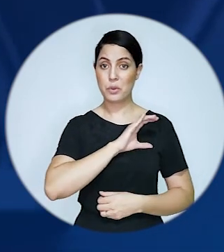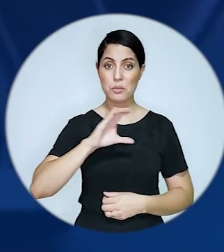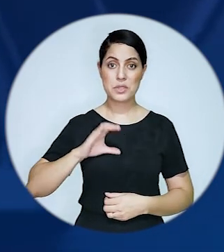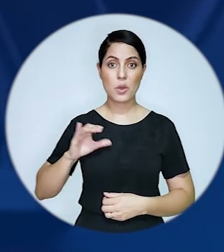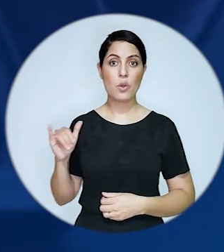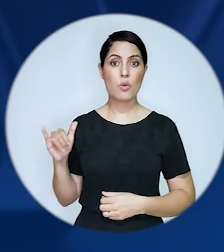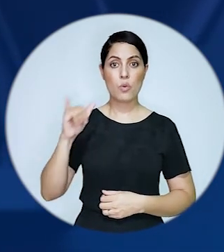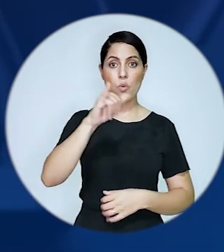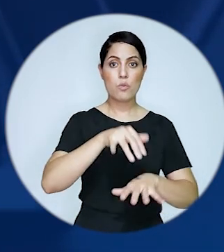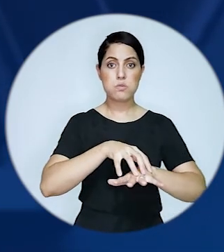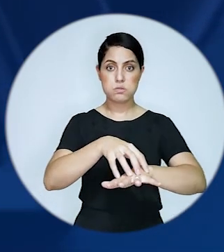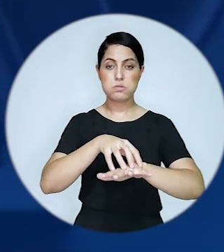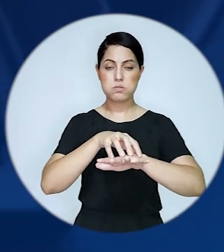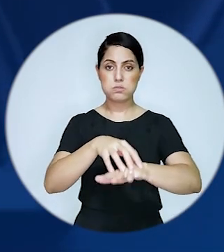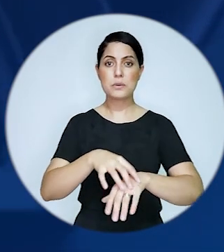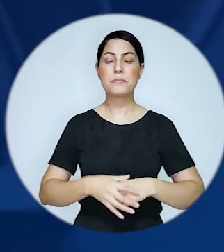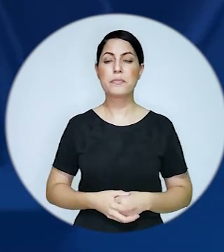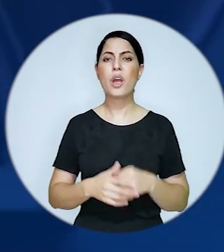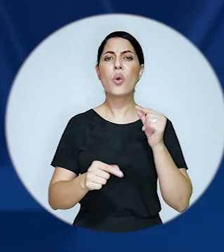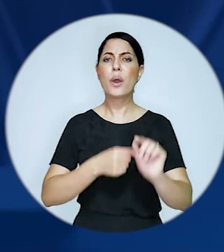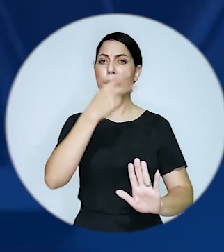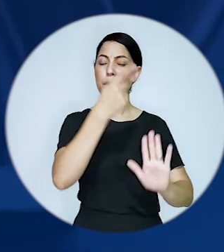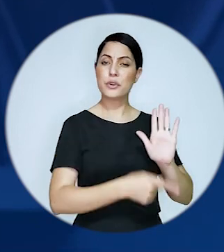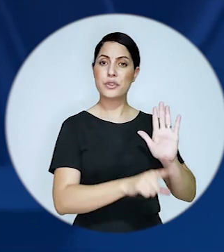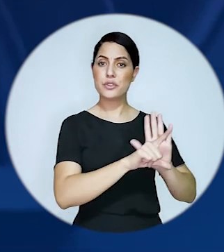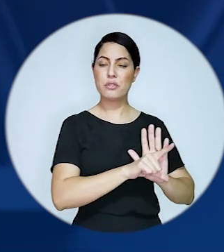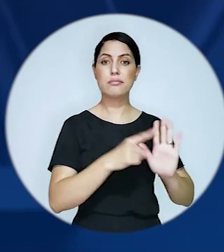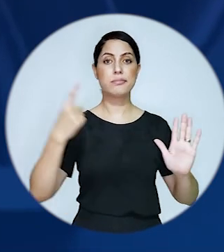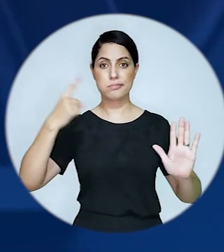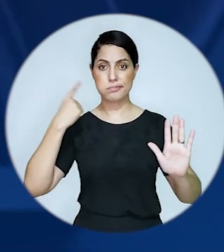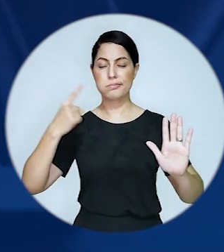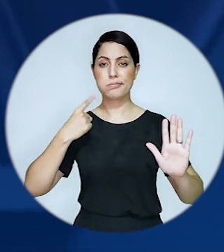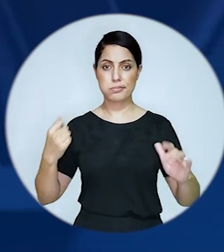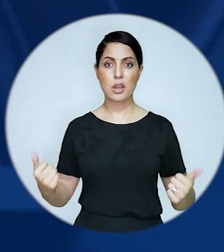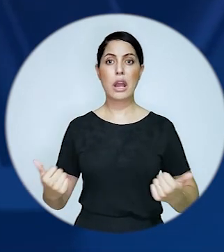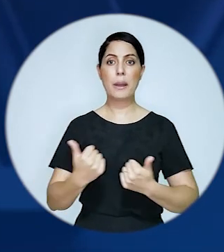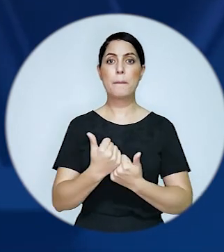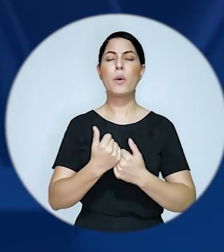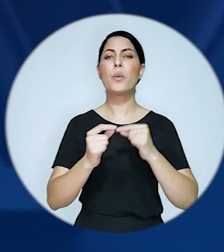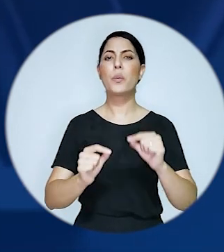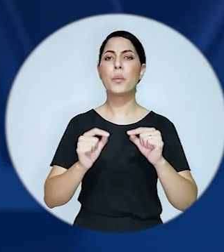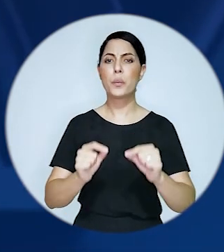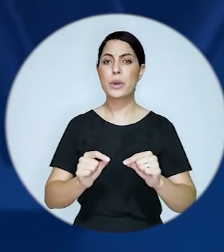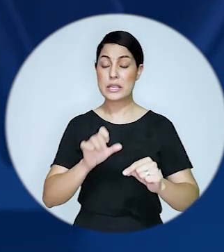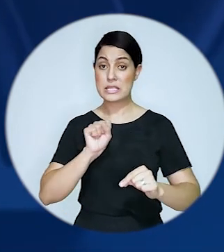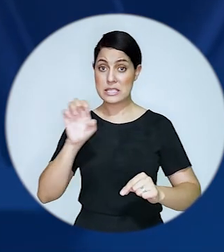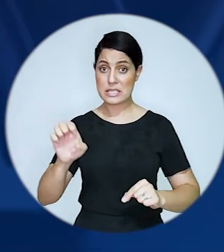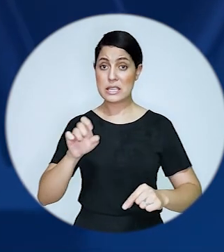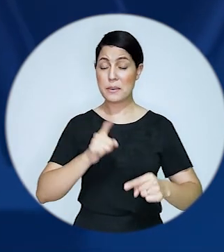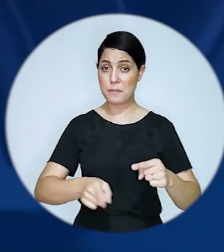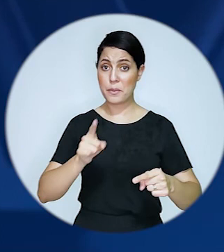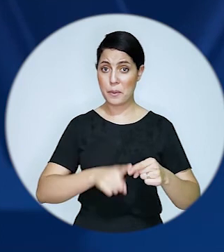viação e transportes da Câmara aprovou outro projeto que prevê a participação de advogados na defesa de recursos